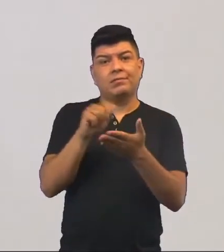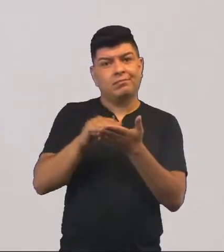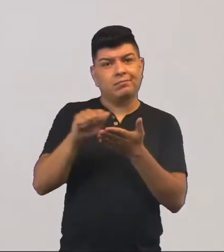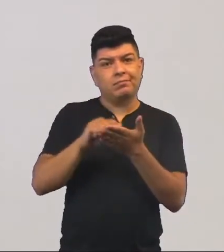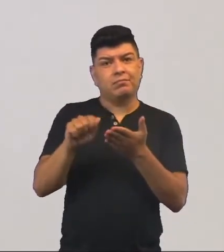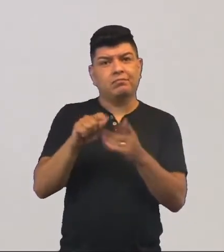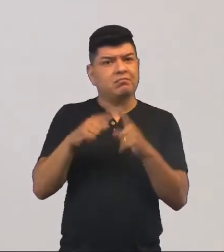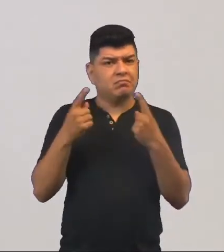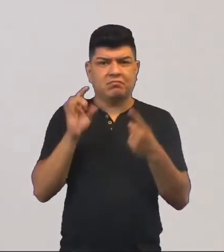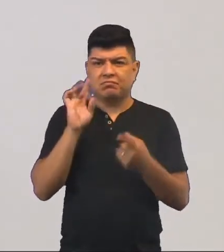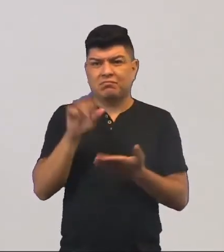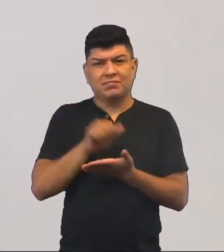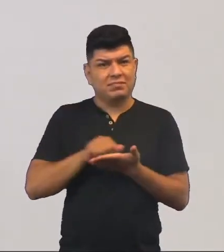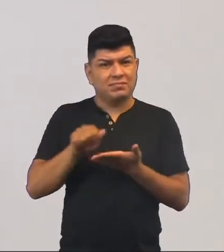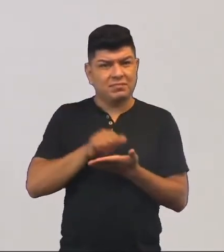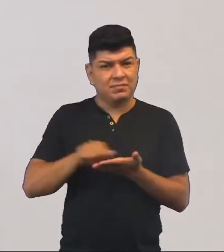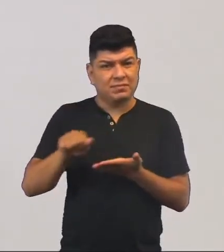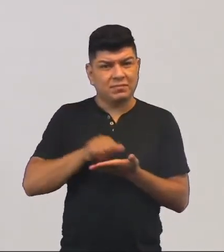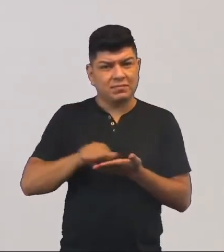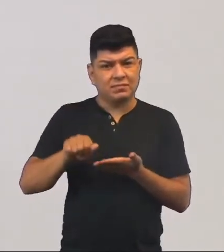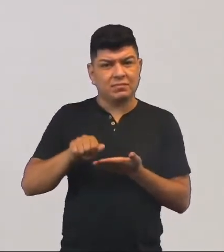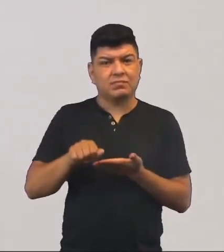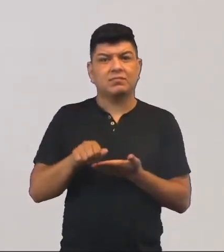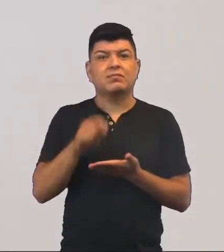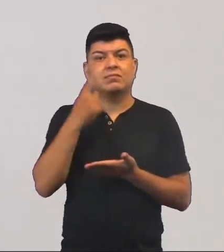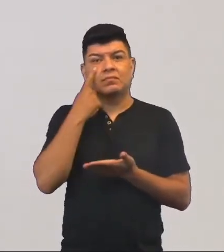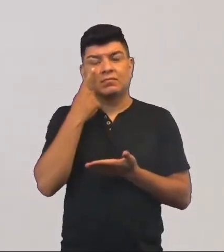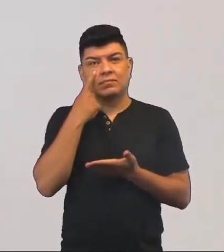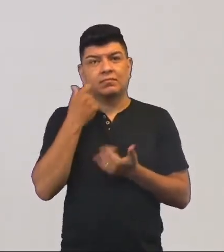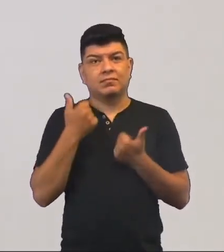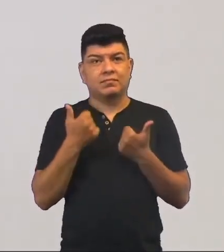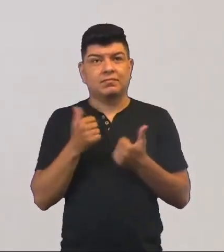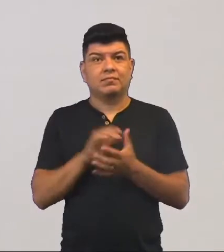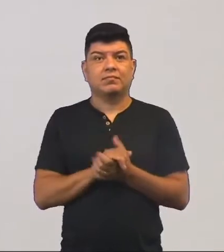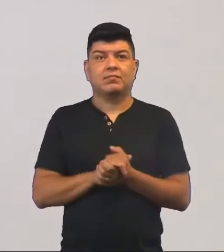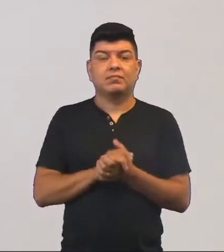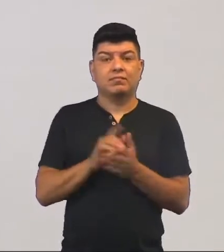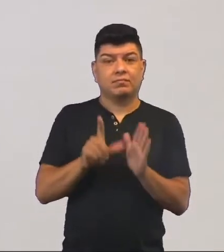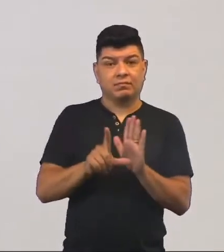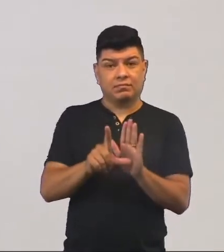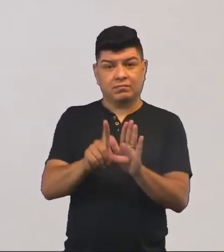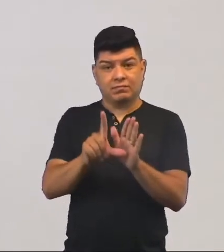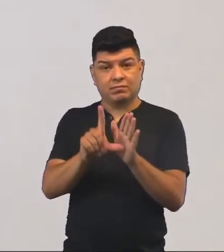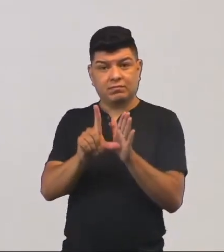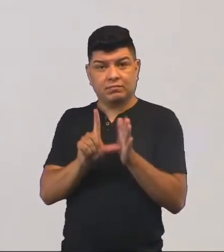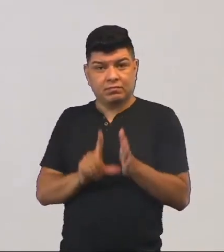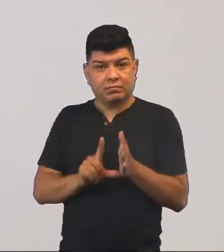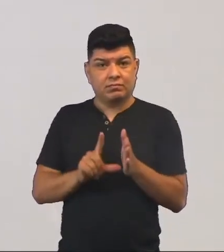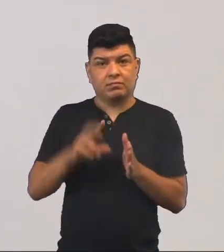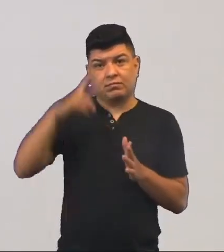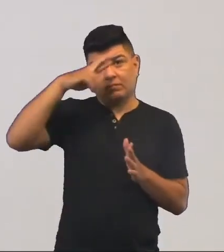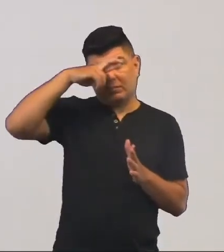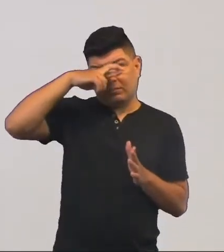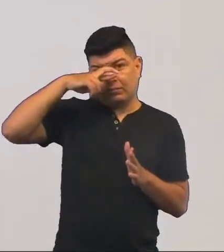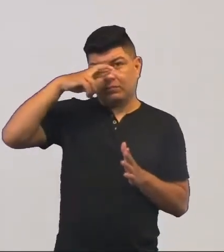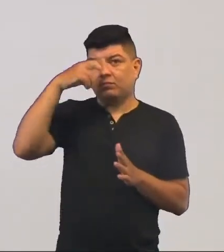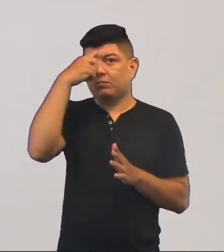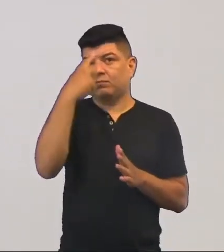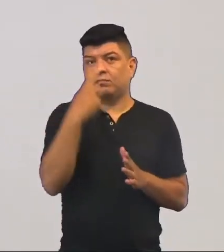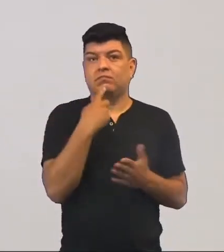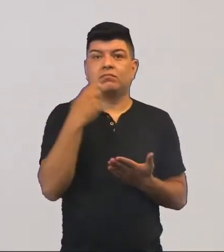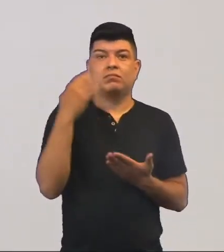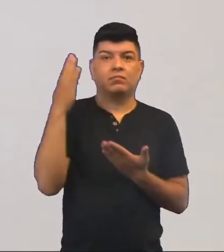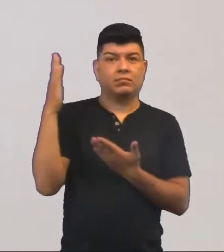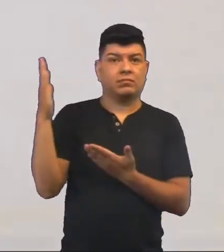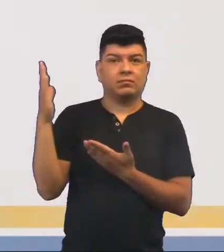né? Mas será que é só escrita? Nós vamos ver um pouco sobre isso. Mas antes, eu quero que você observe aqui uma imagem.